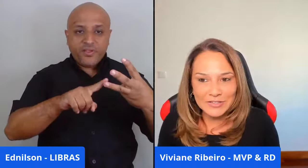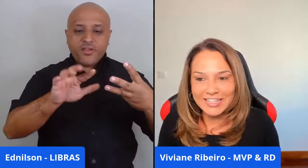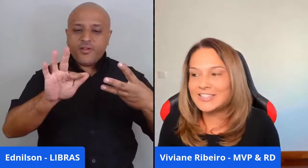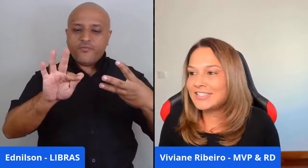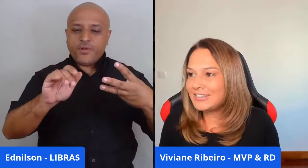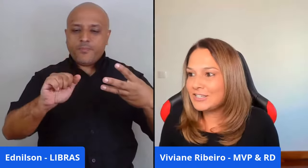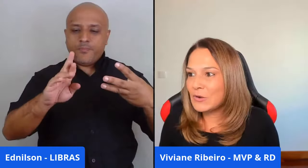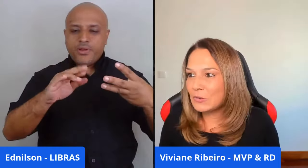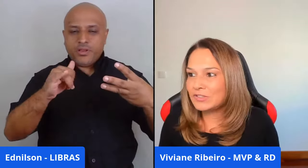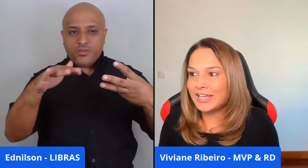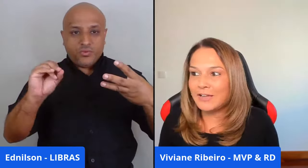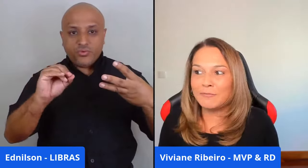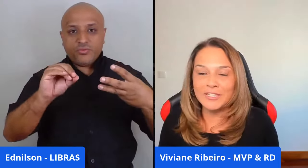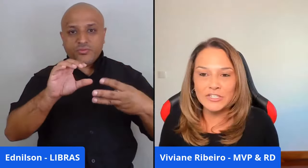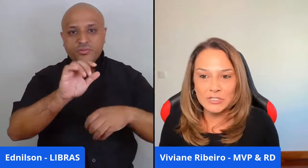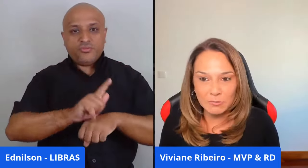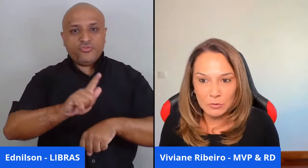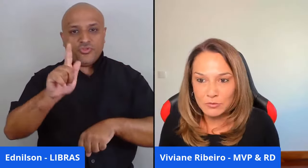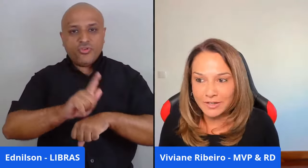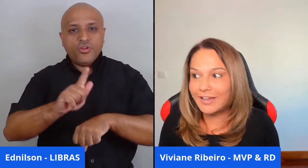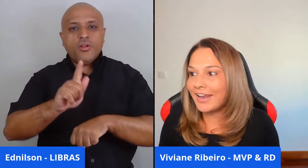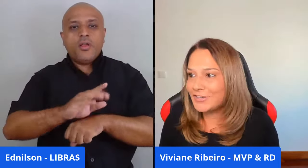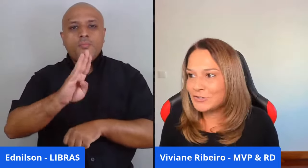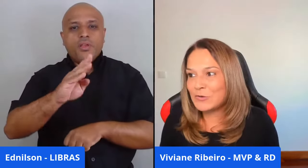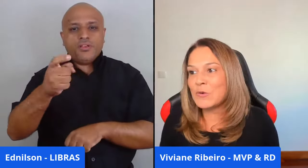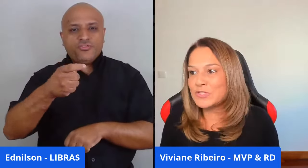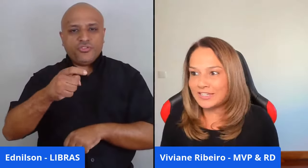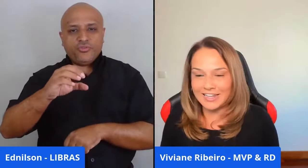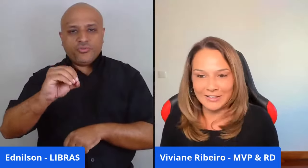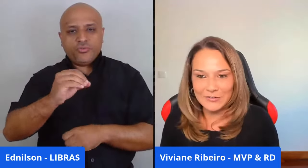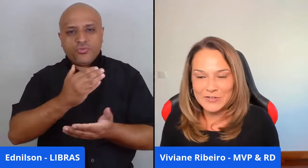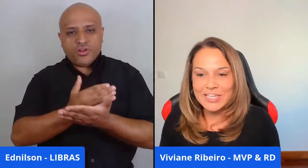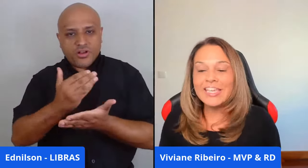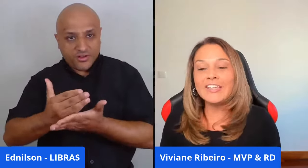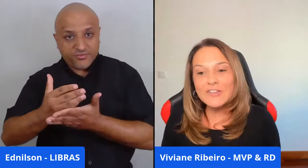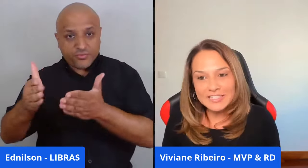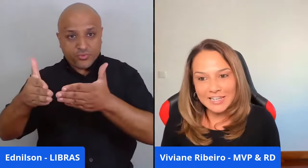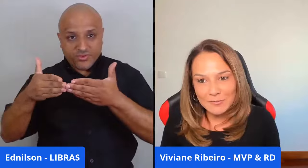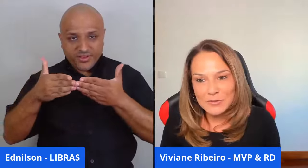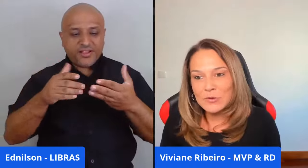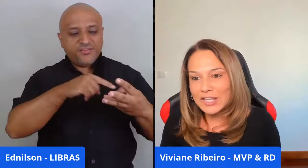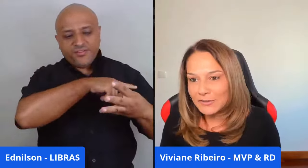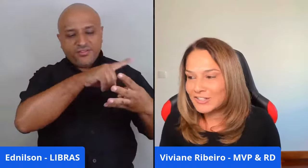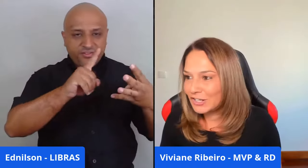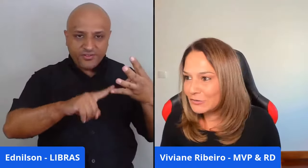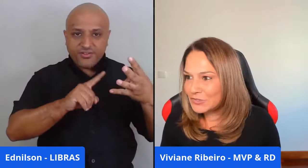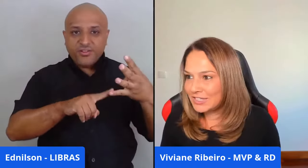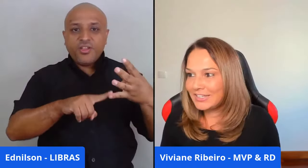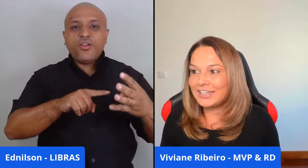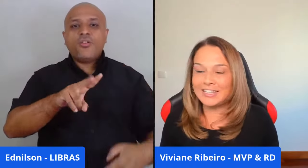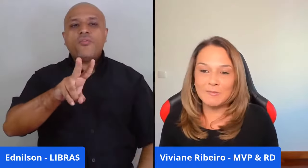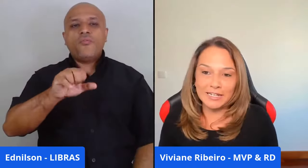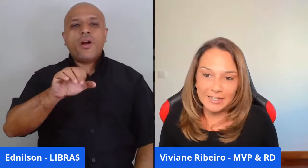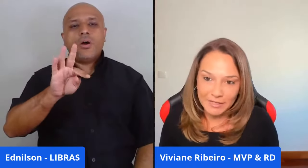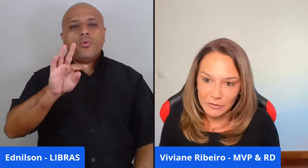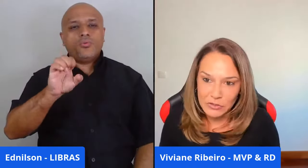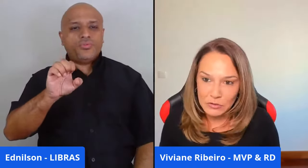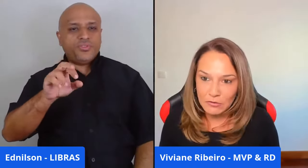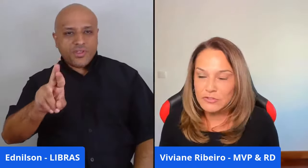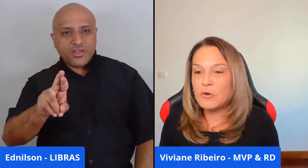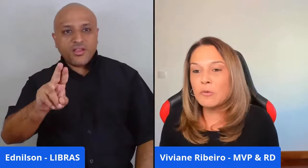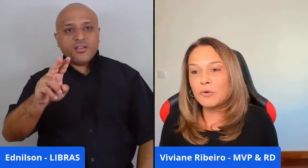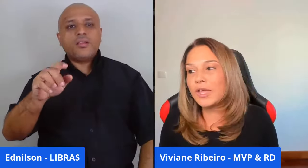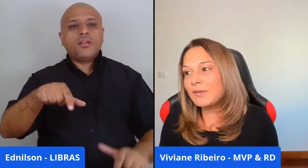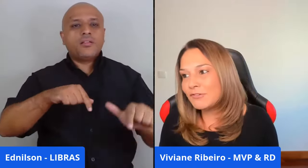Ruzet, que é CTO da VX Blue, crédito consignado. E nós temos o Glauter Januzzi, que ele trabalha na